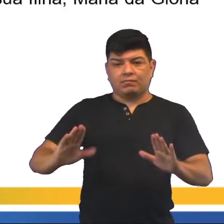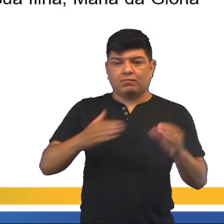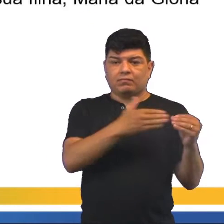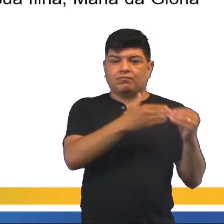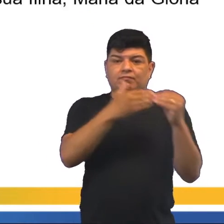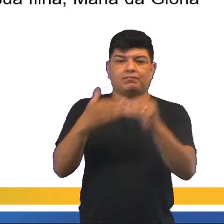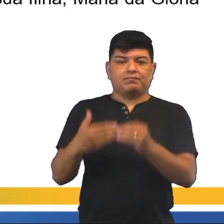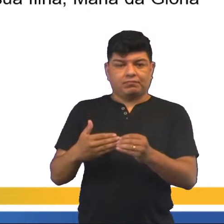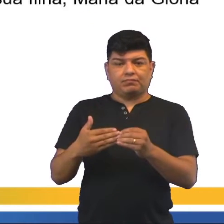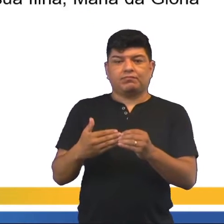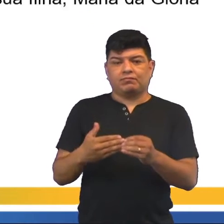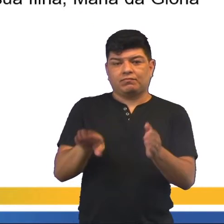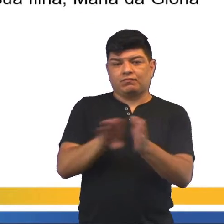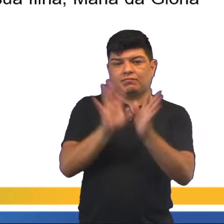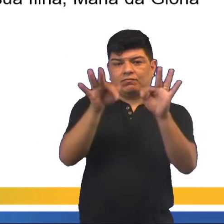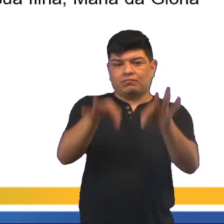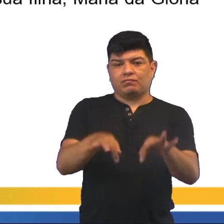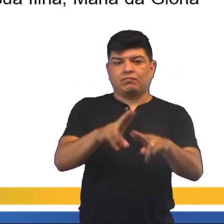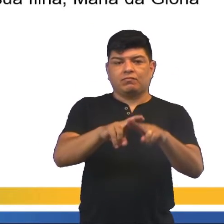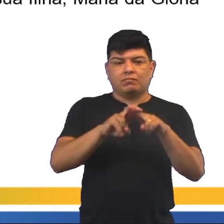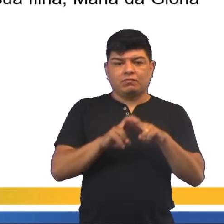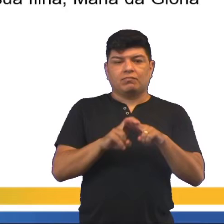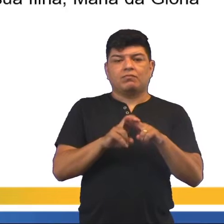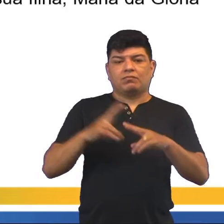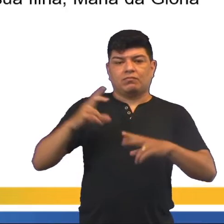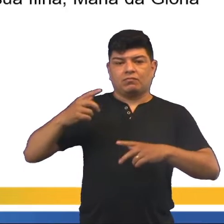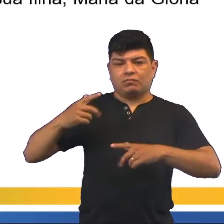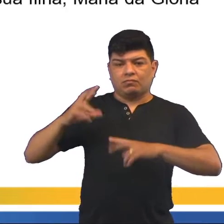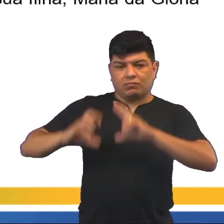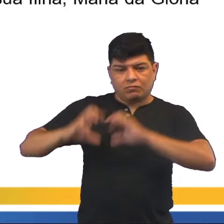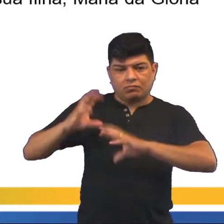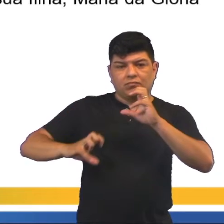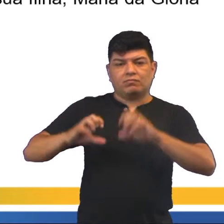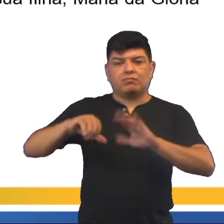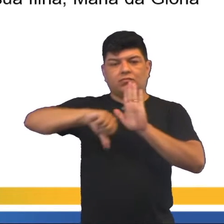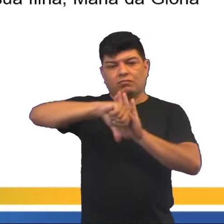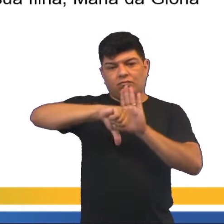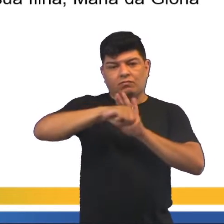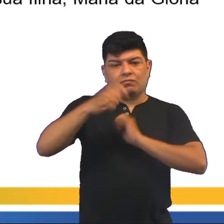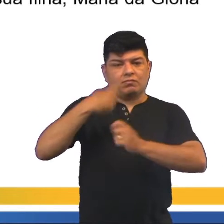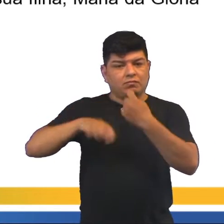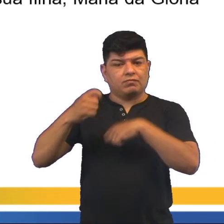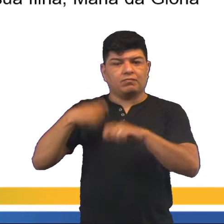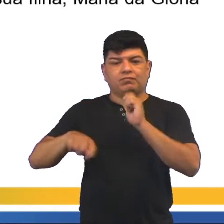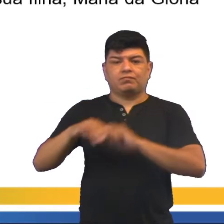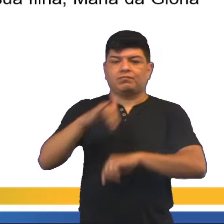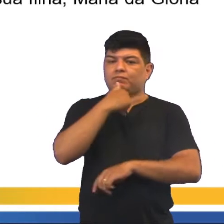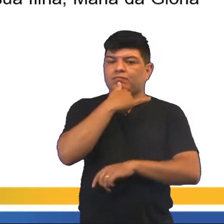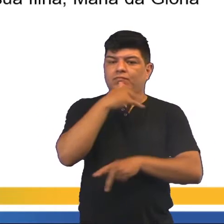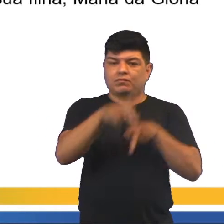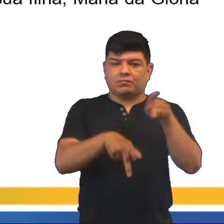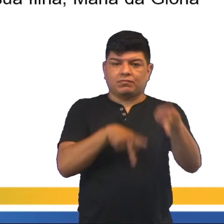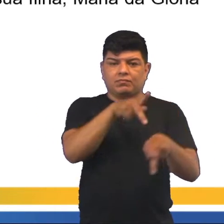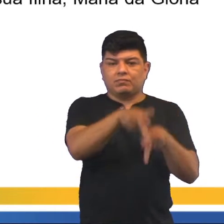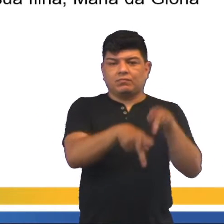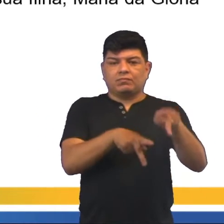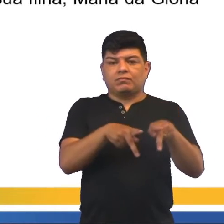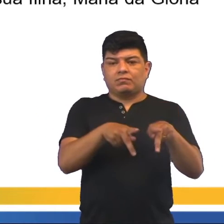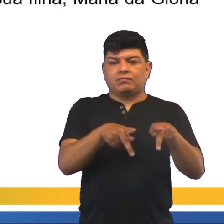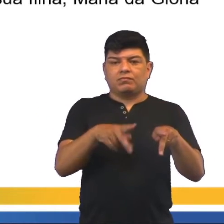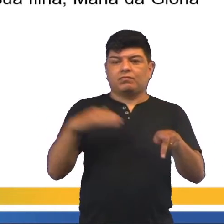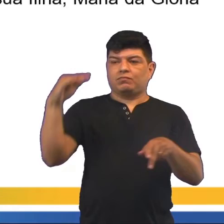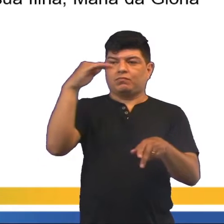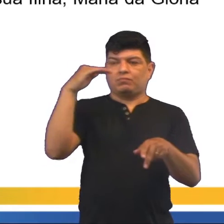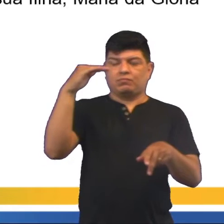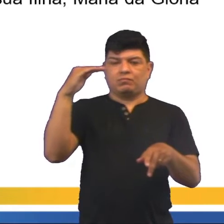chegando no fim, né? As guerras, a crise econômica, né? Aumentaram o descontentamento da população e das